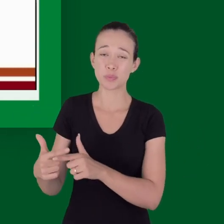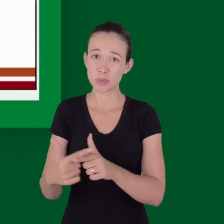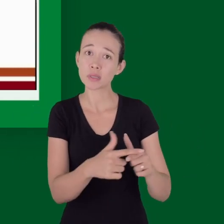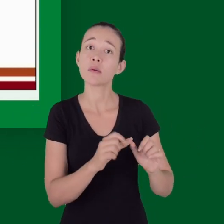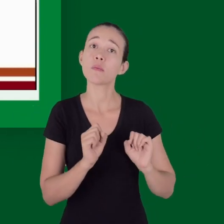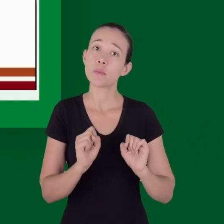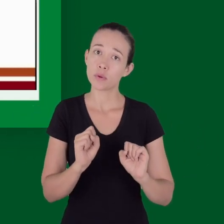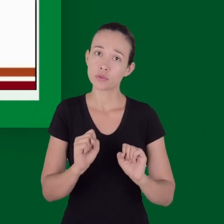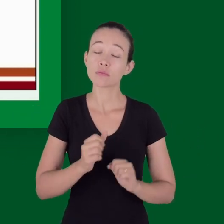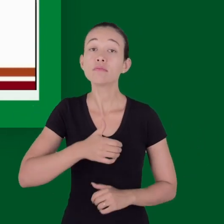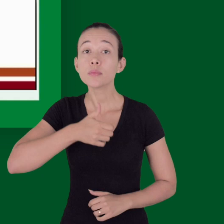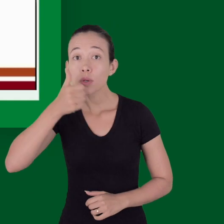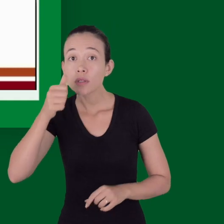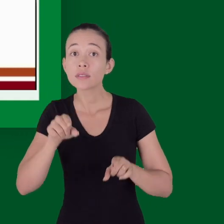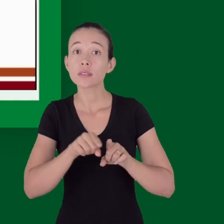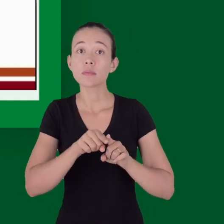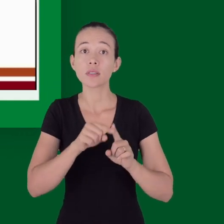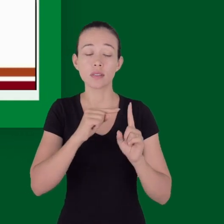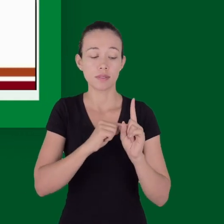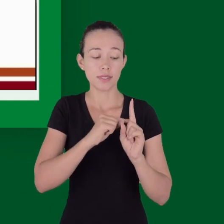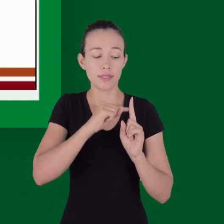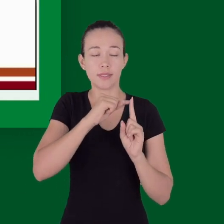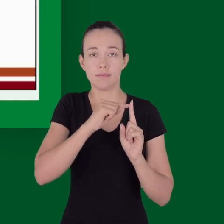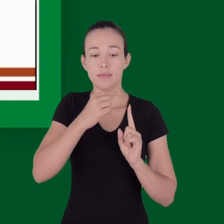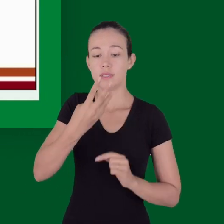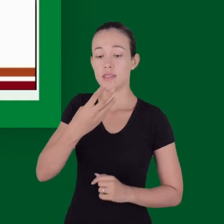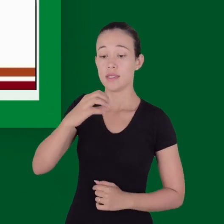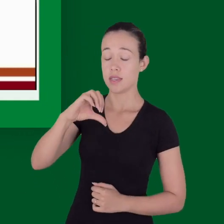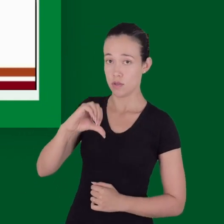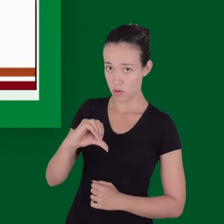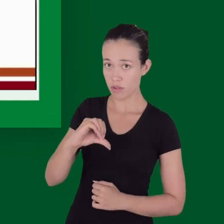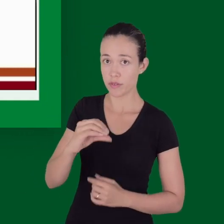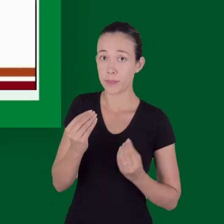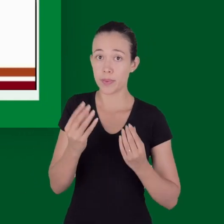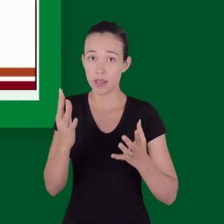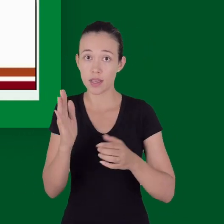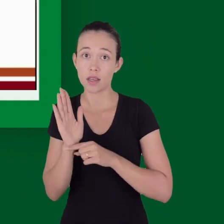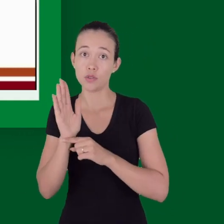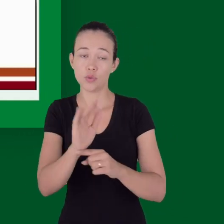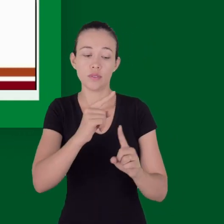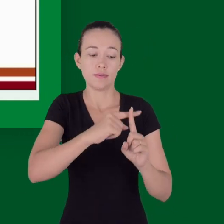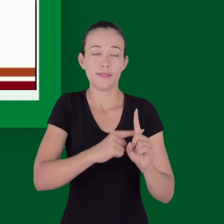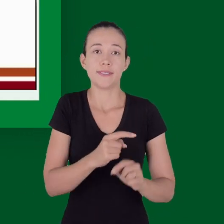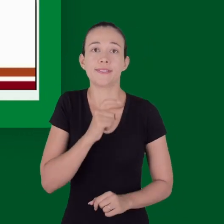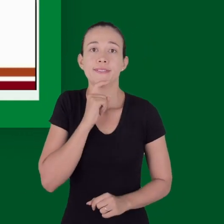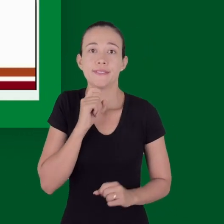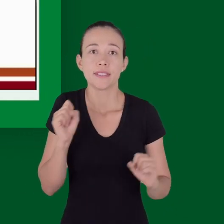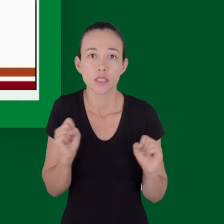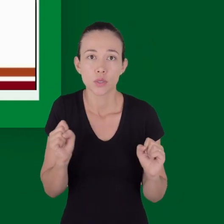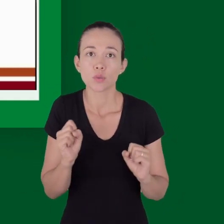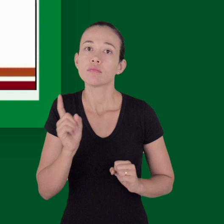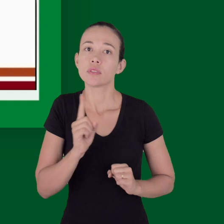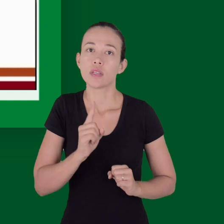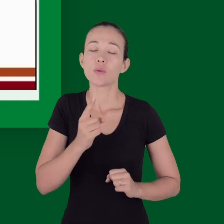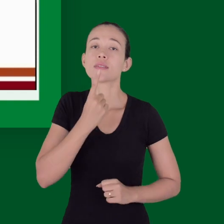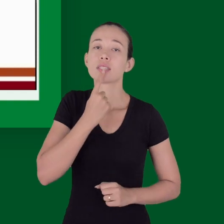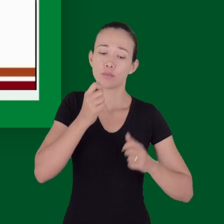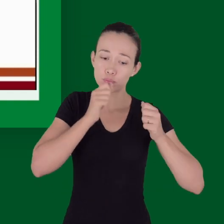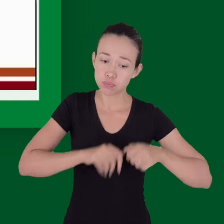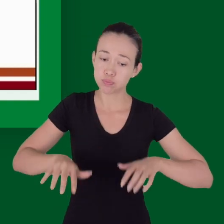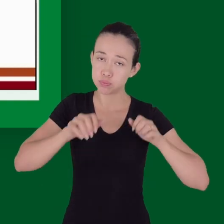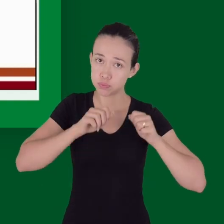e se possível administrar soluções aquecidas para minimizar o risco de hipotermia e aumento da